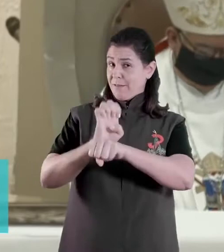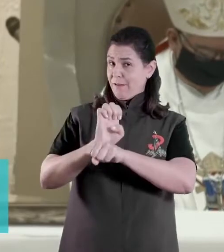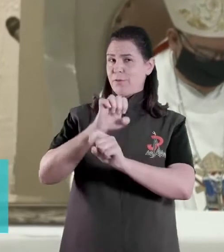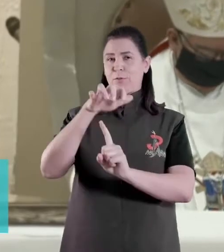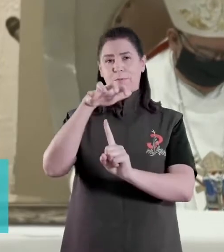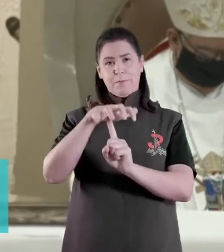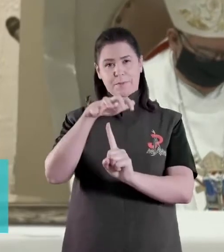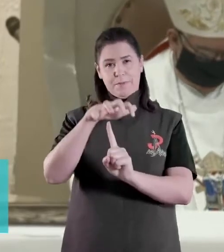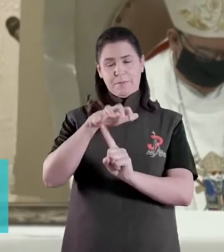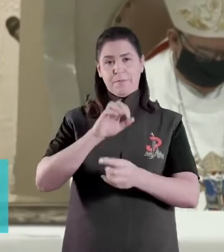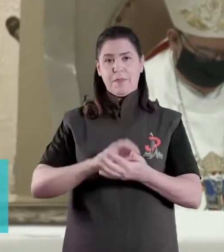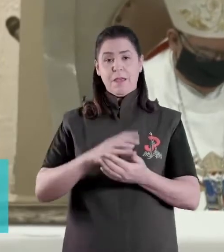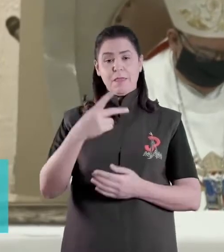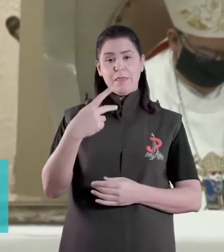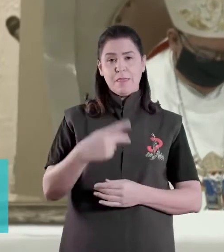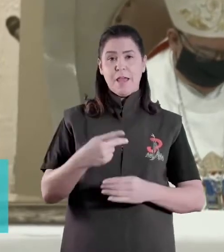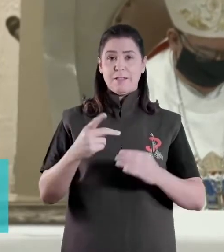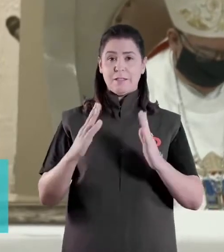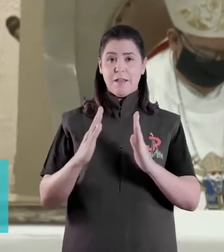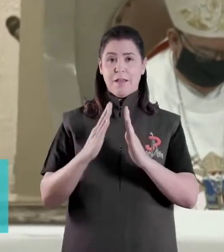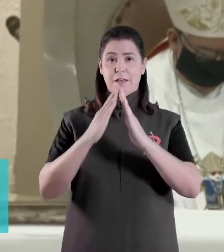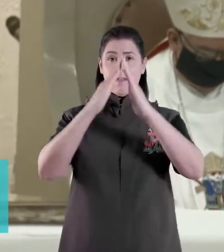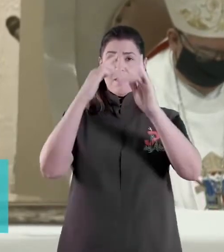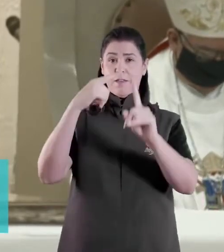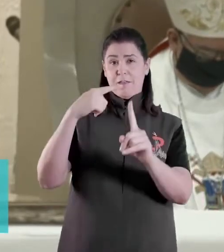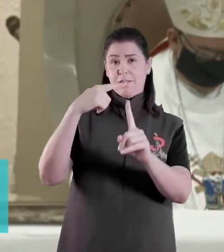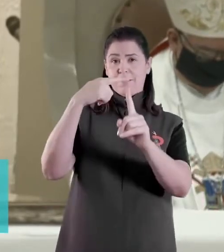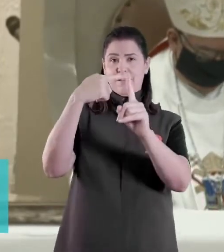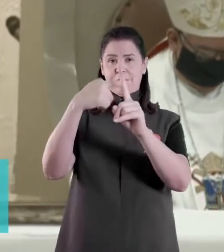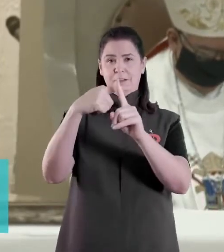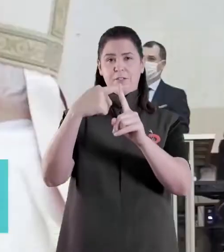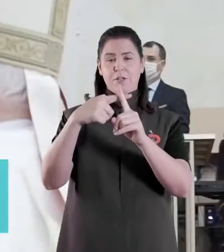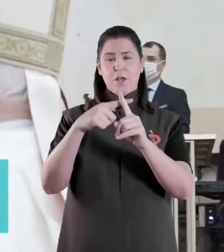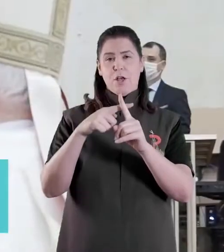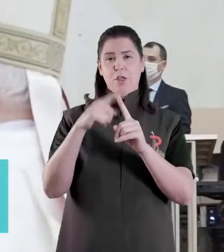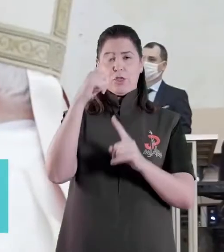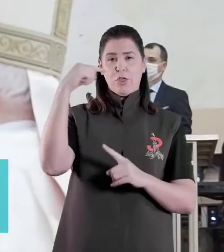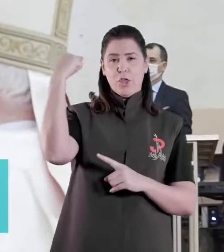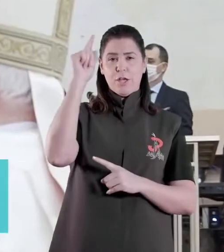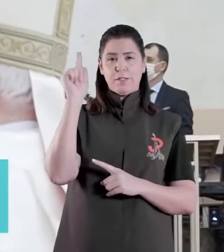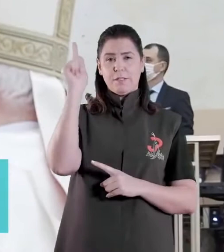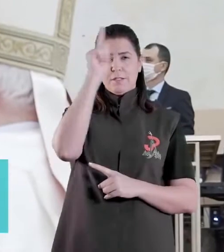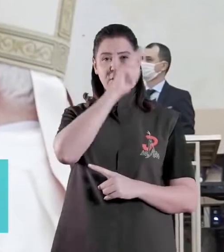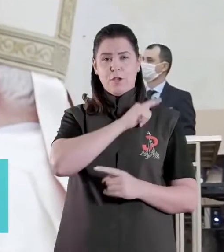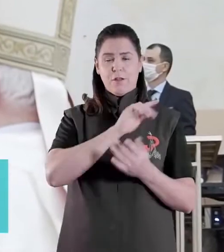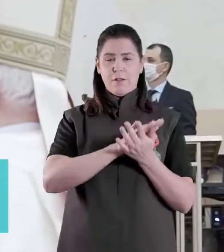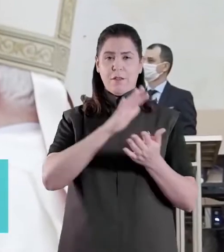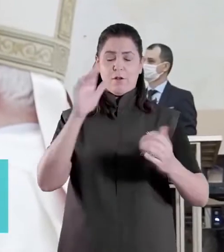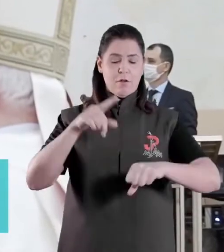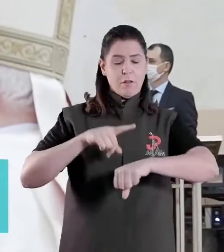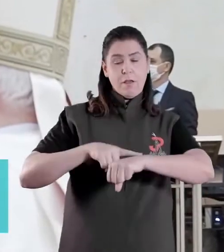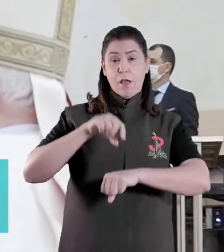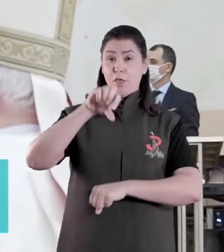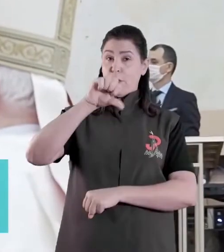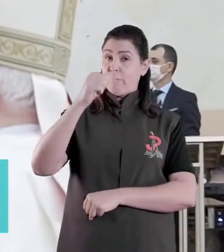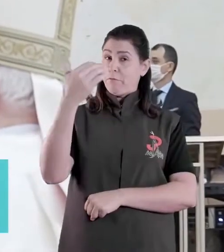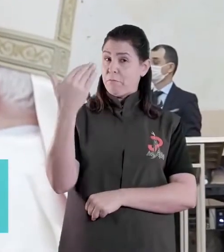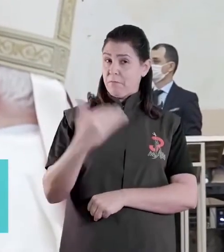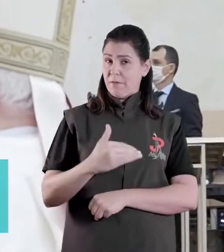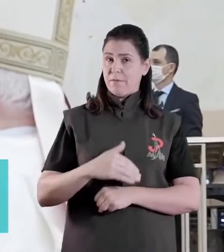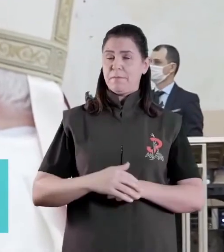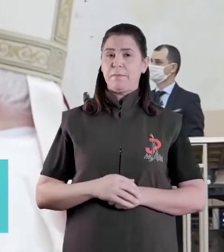na Catedral Metropolitana Basílica Menor Nossa Senhora da Glória, às 9h30min,